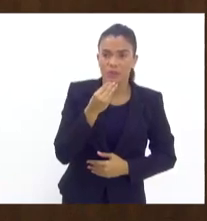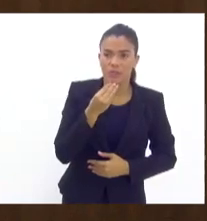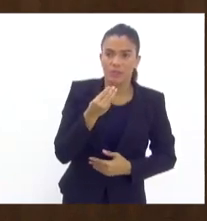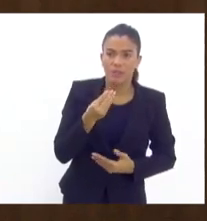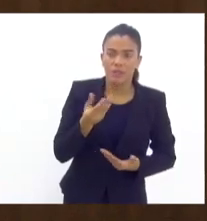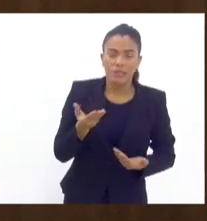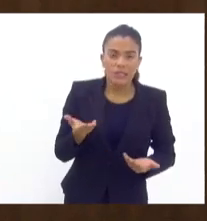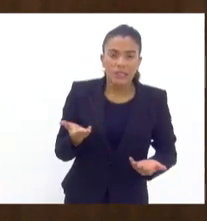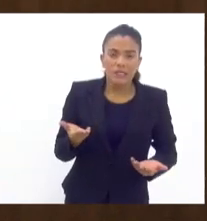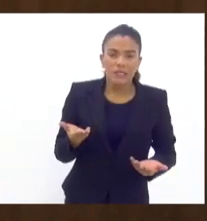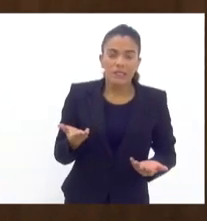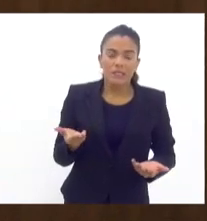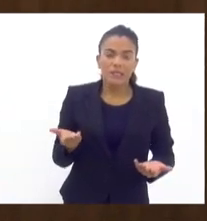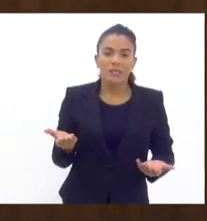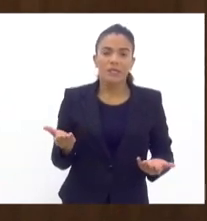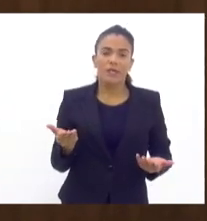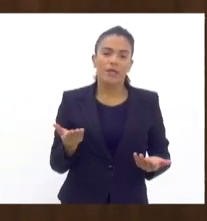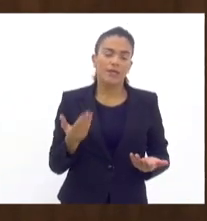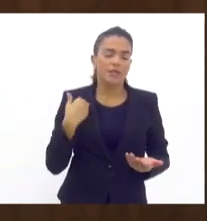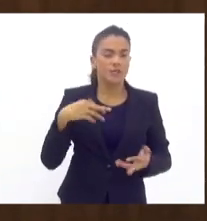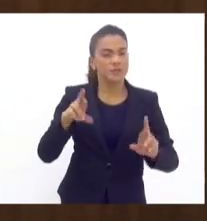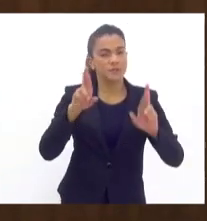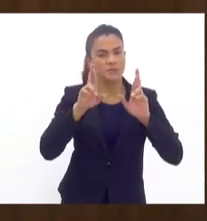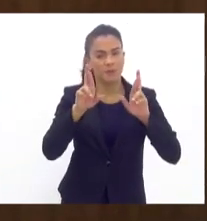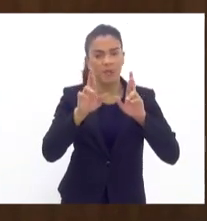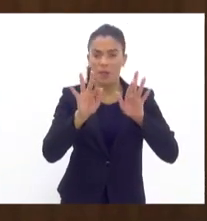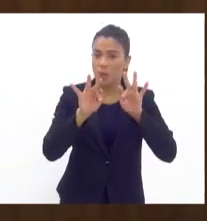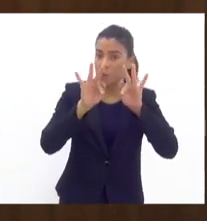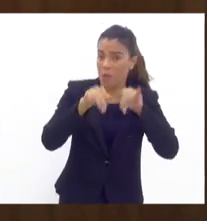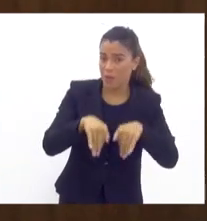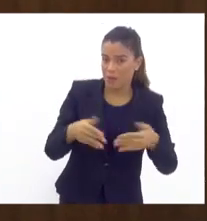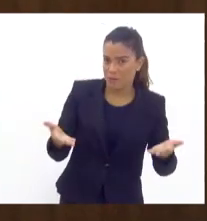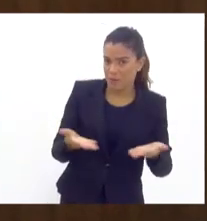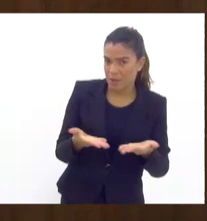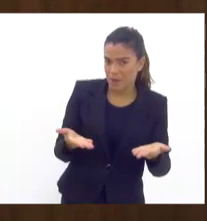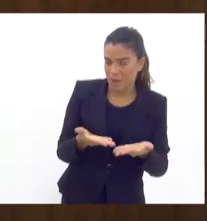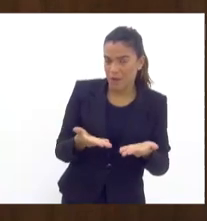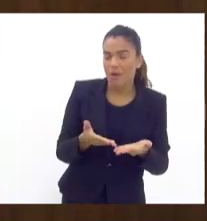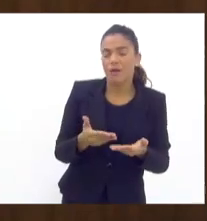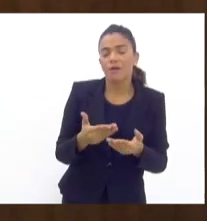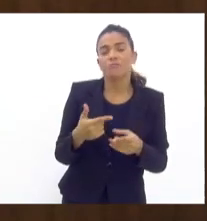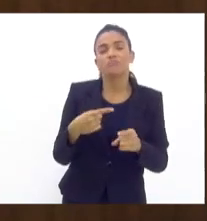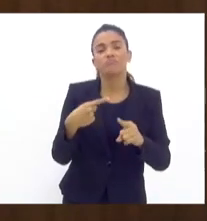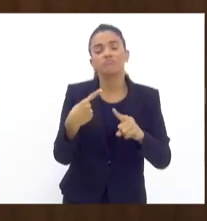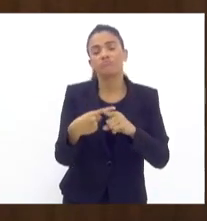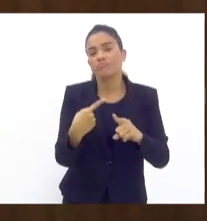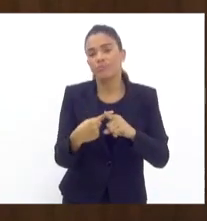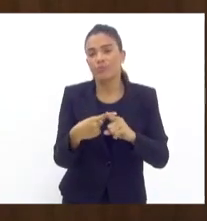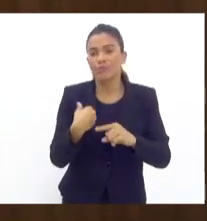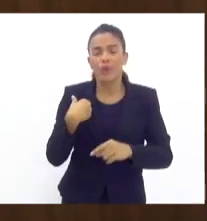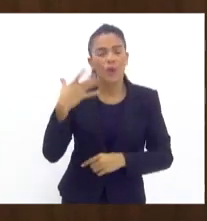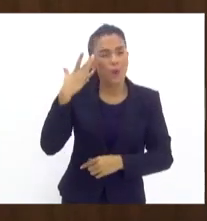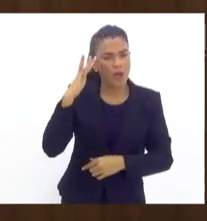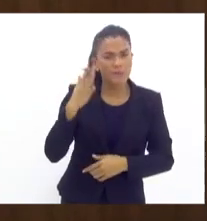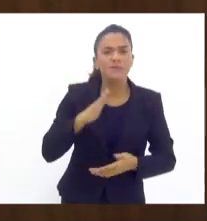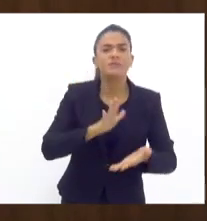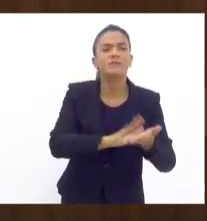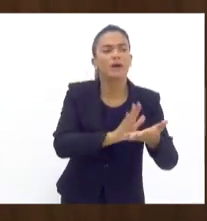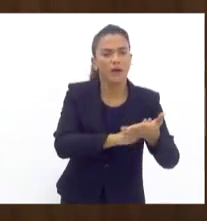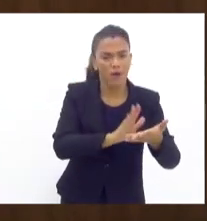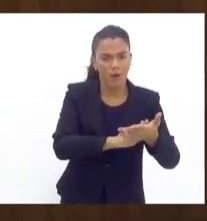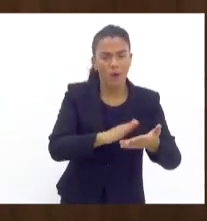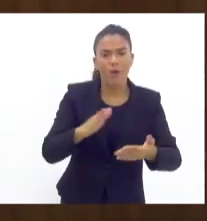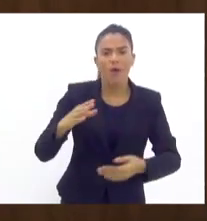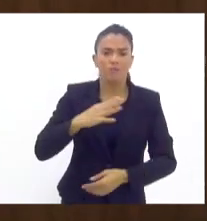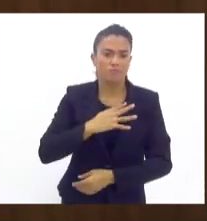terminem nesta audiência as questões. Eu acho que devem cobrar dos comandantes de